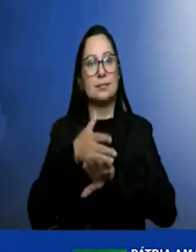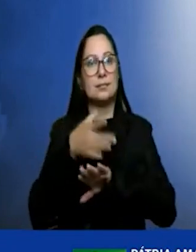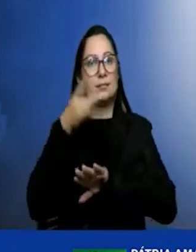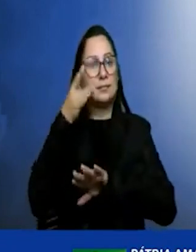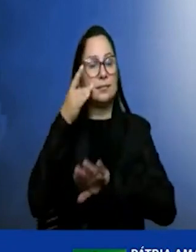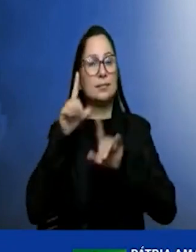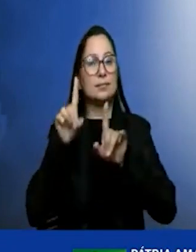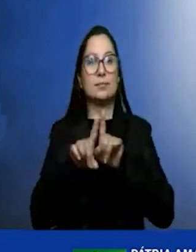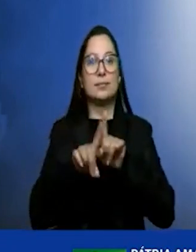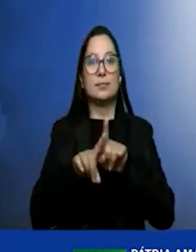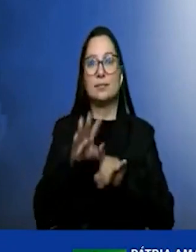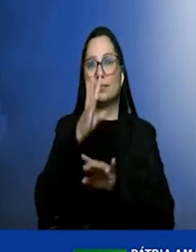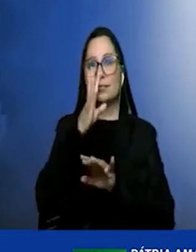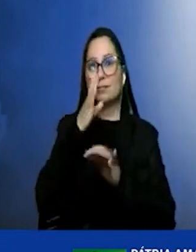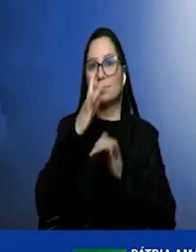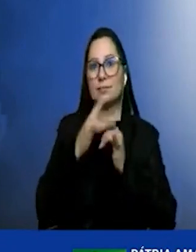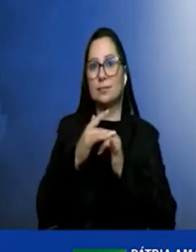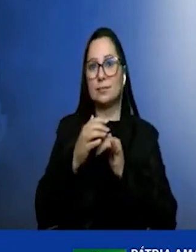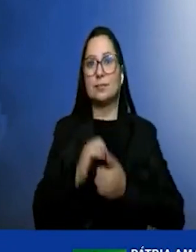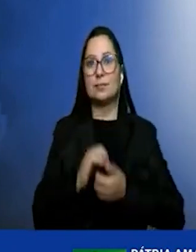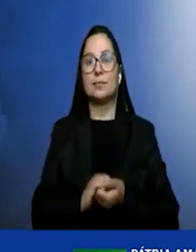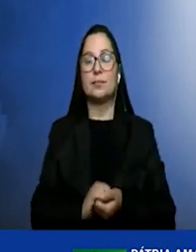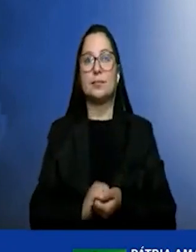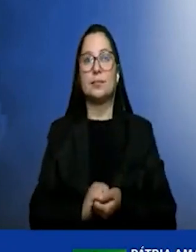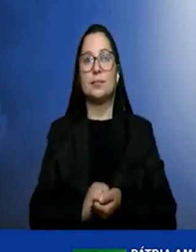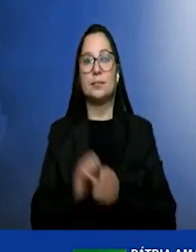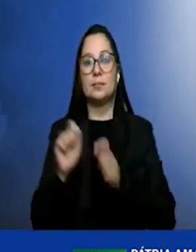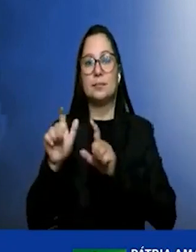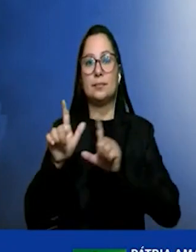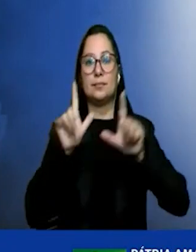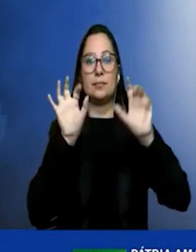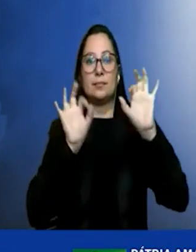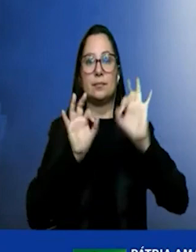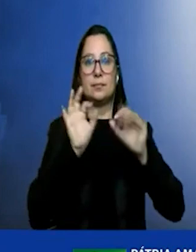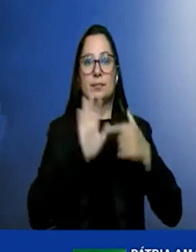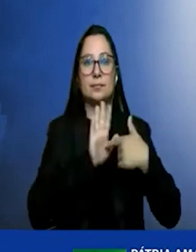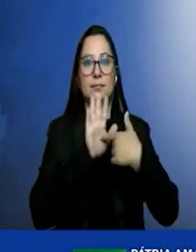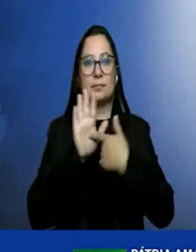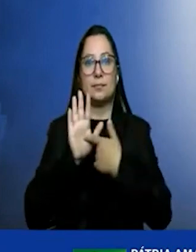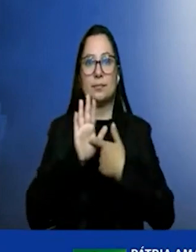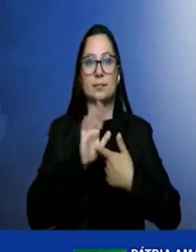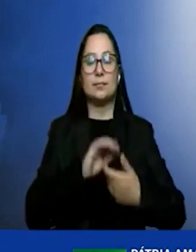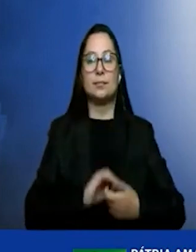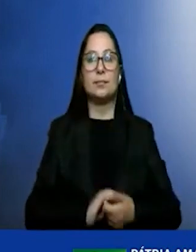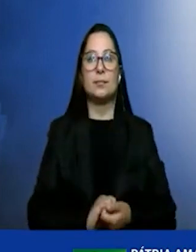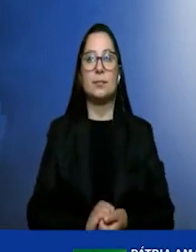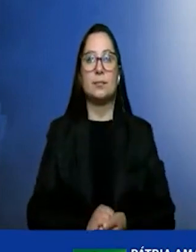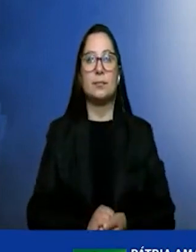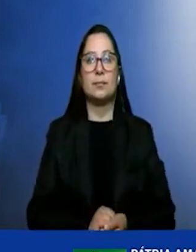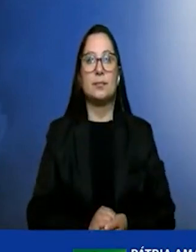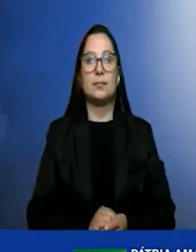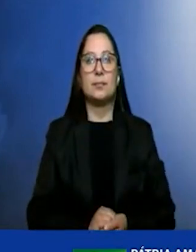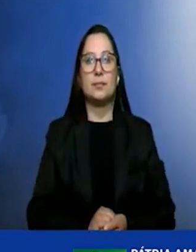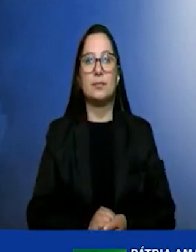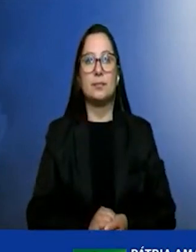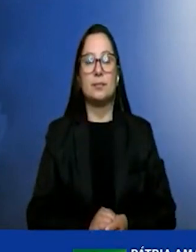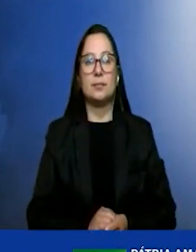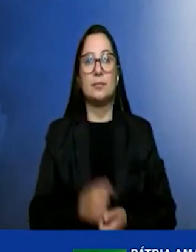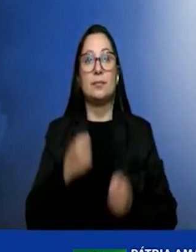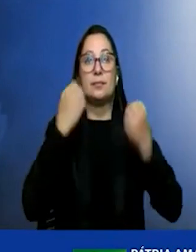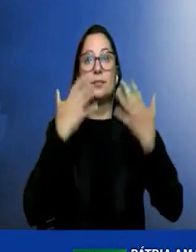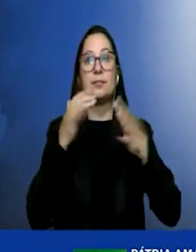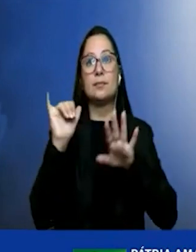online eu tenho uns slides aí para direcionar um pouco a apresentação e eu vou explorar aí essa estratégia de